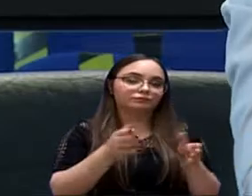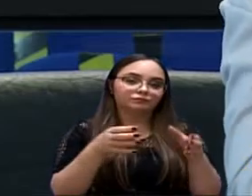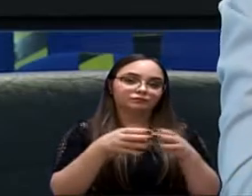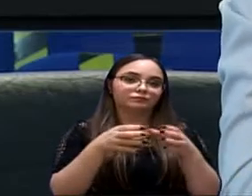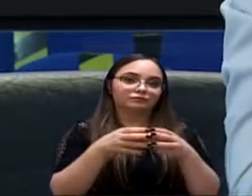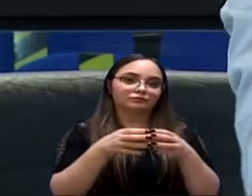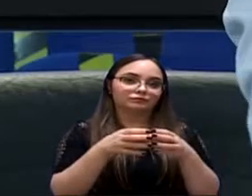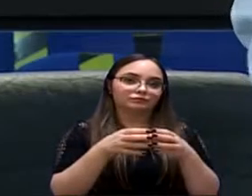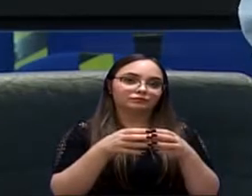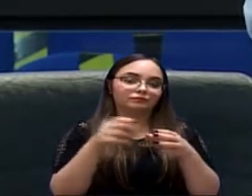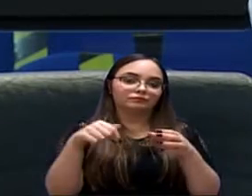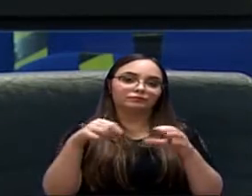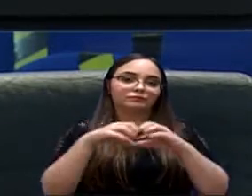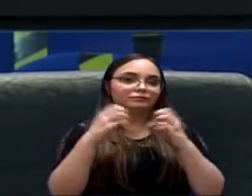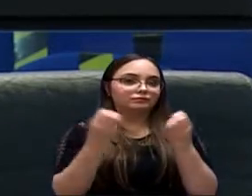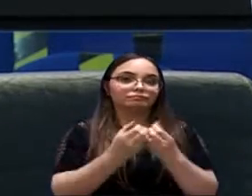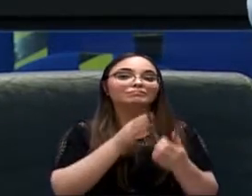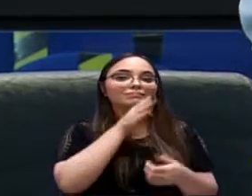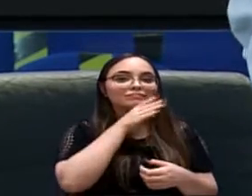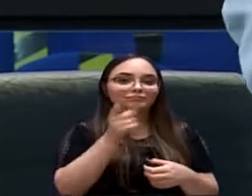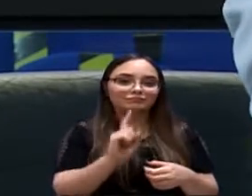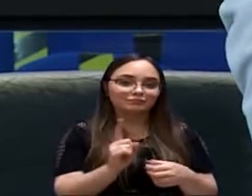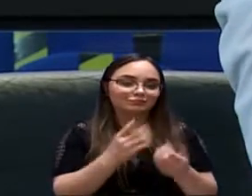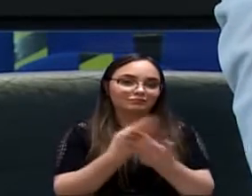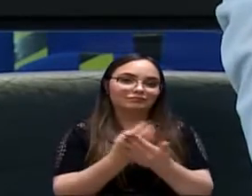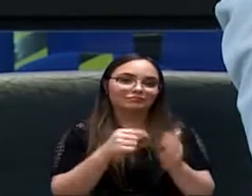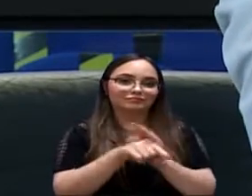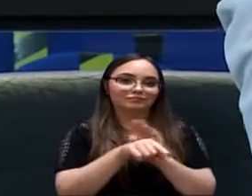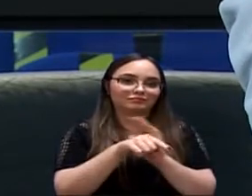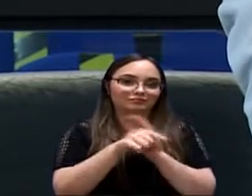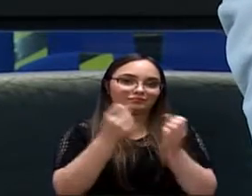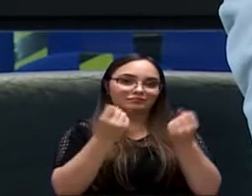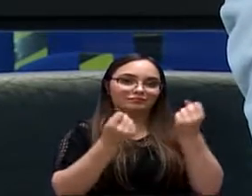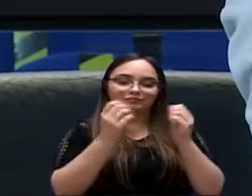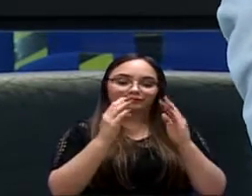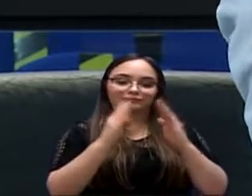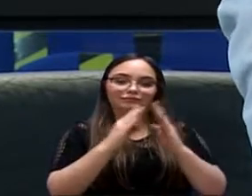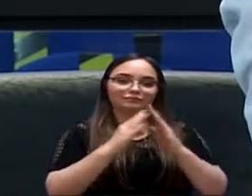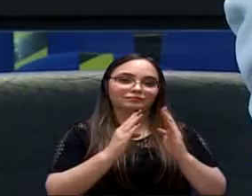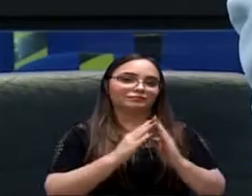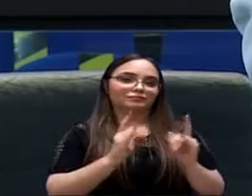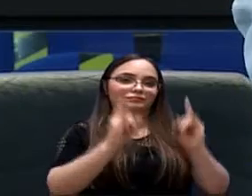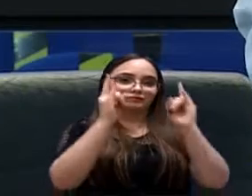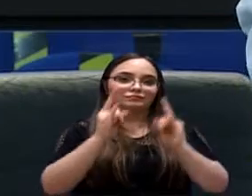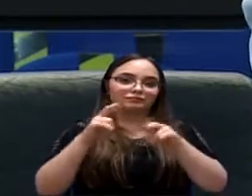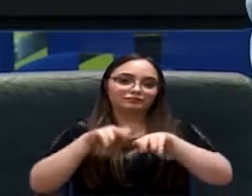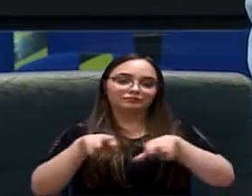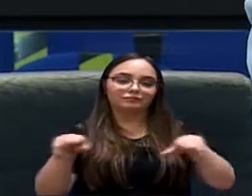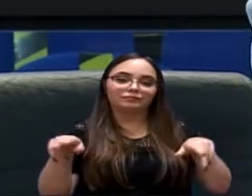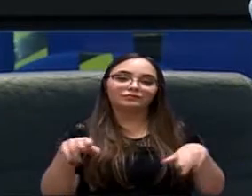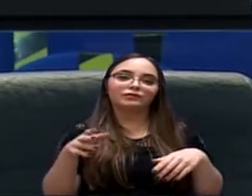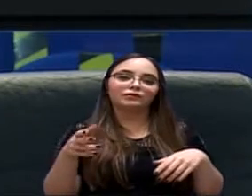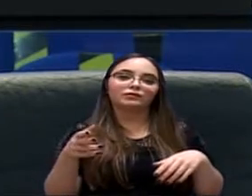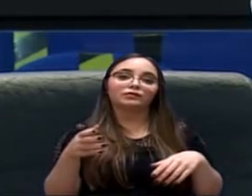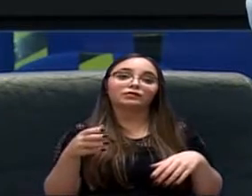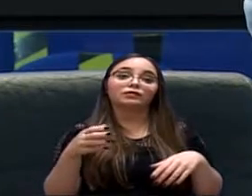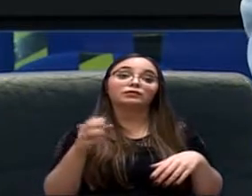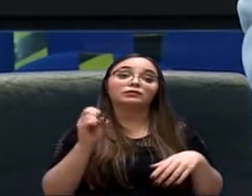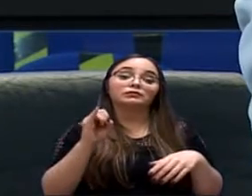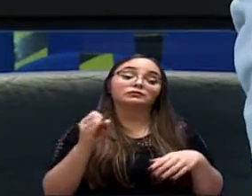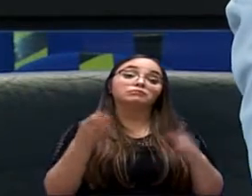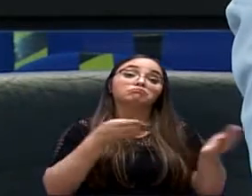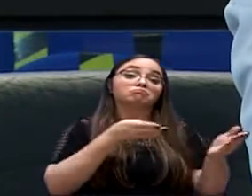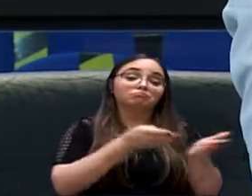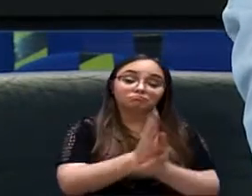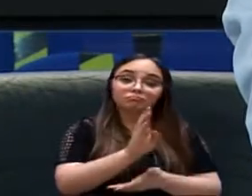cidade não conhece, que a Câmara ainda não conhece. Ah, mas tudo bem, aí nós vamos chamar a audiência pública. Nem o Conselho, nem o